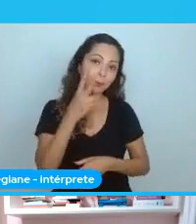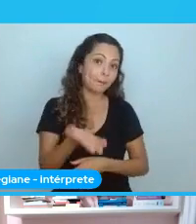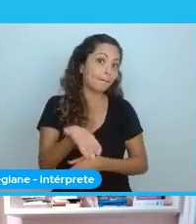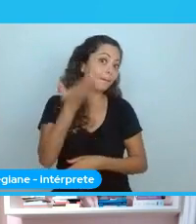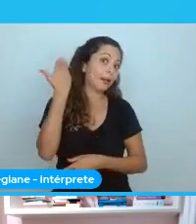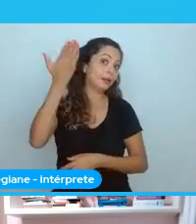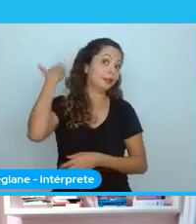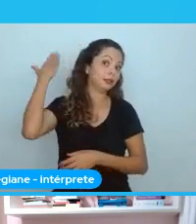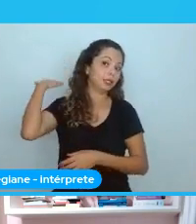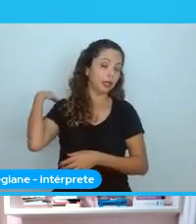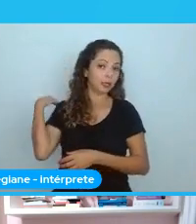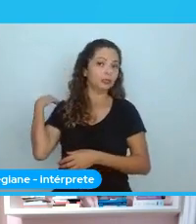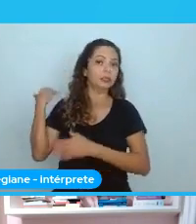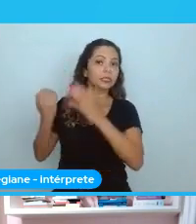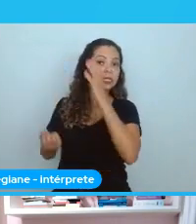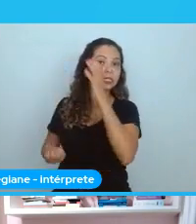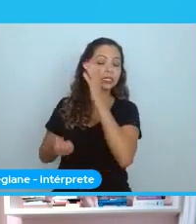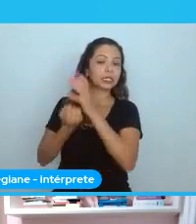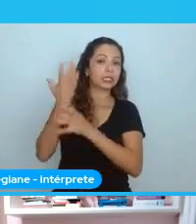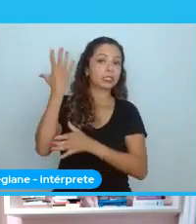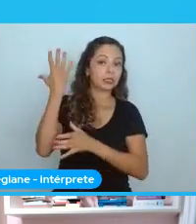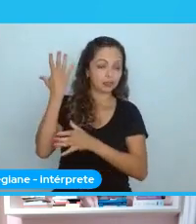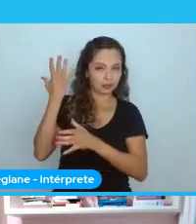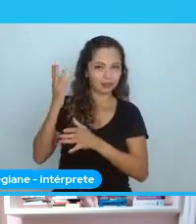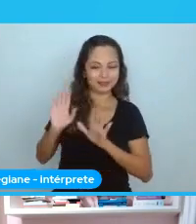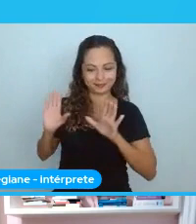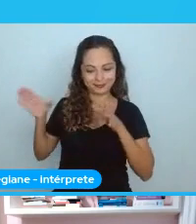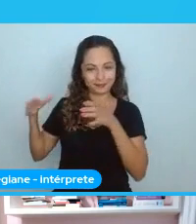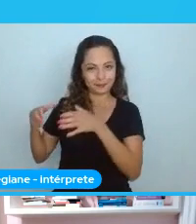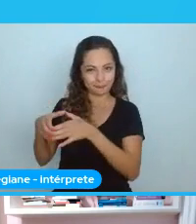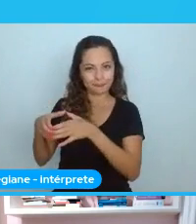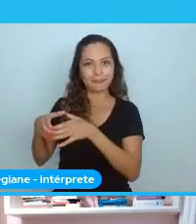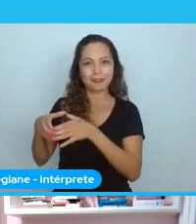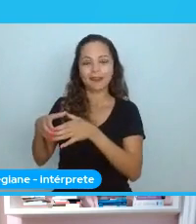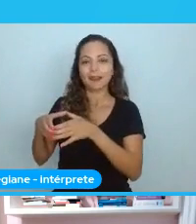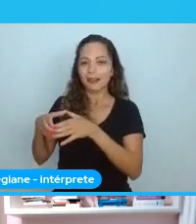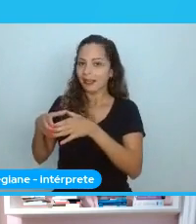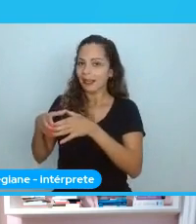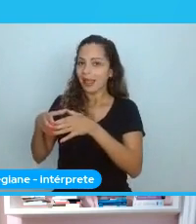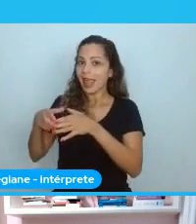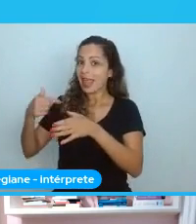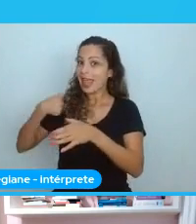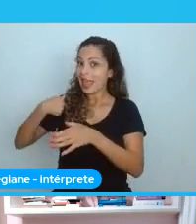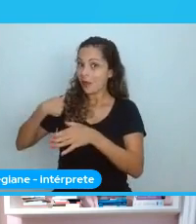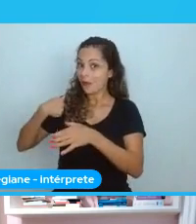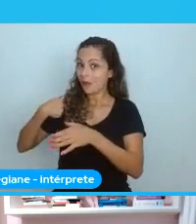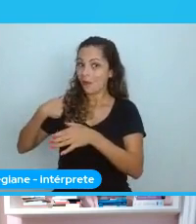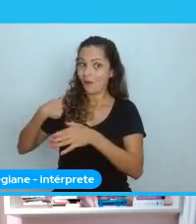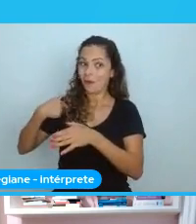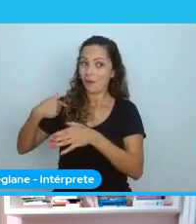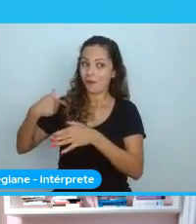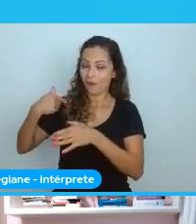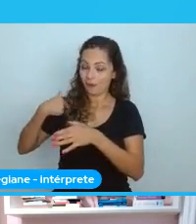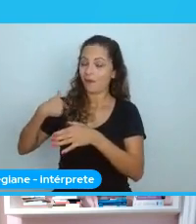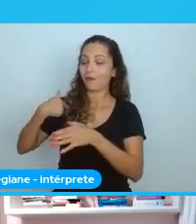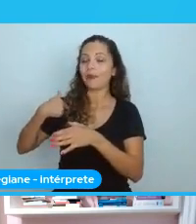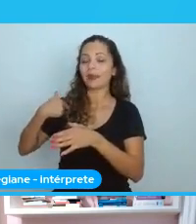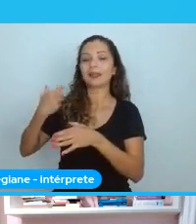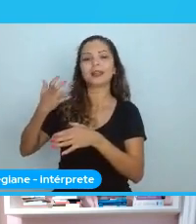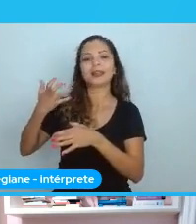atrás, estavam procurando identificação, né? Só que todas eram mulheres brancas, mulheres cis.